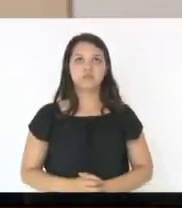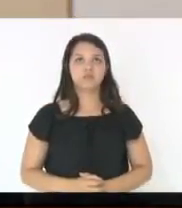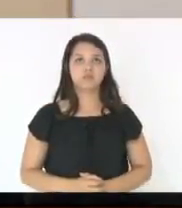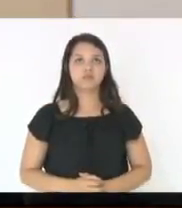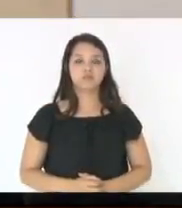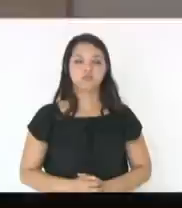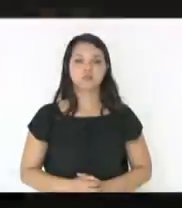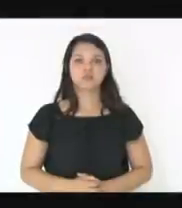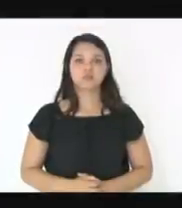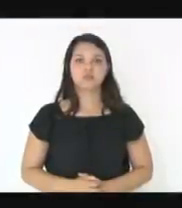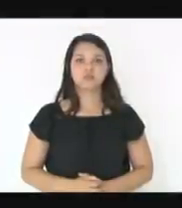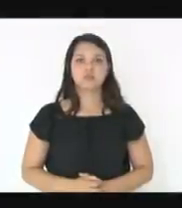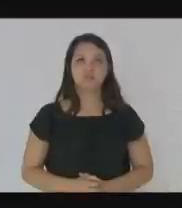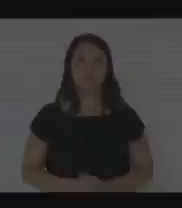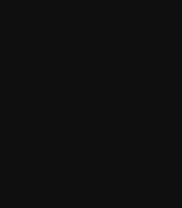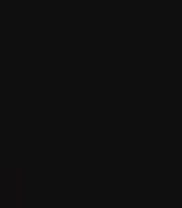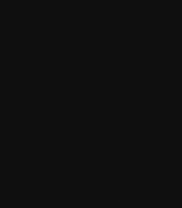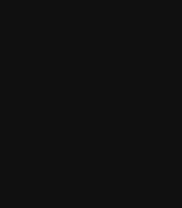deputadas.